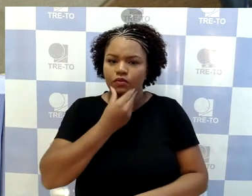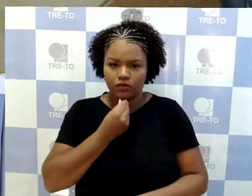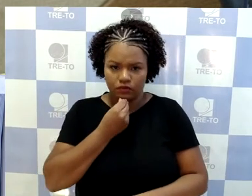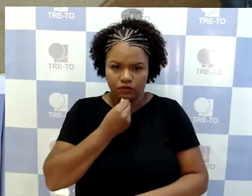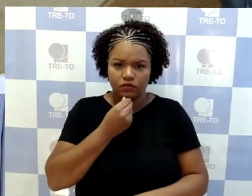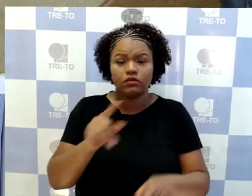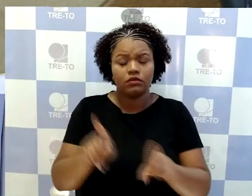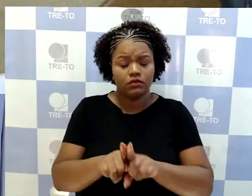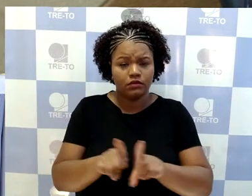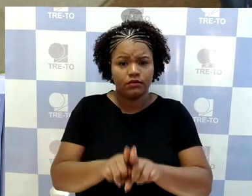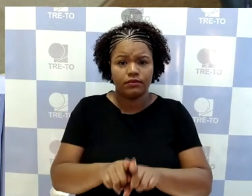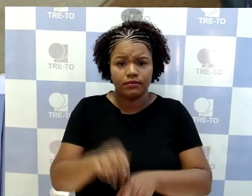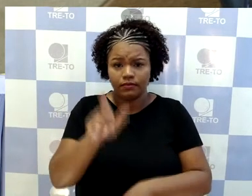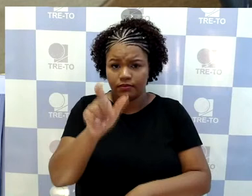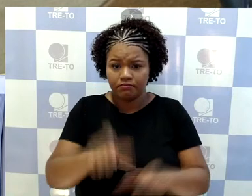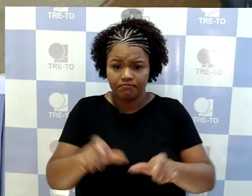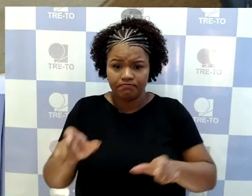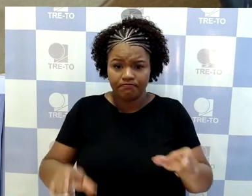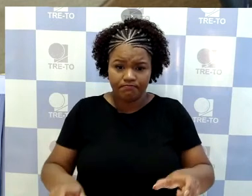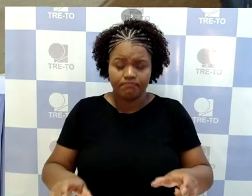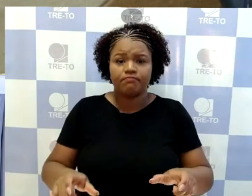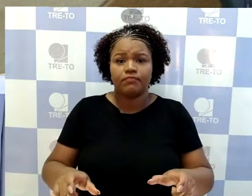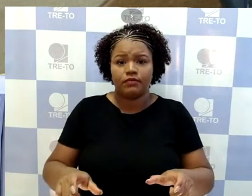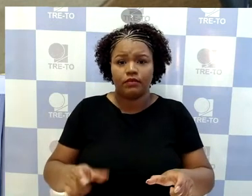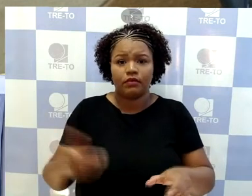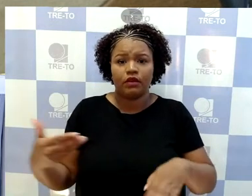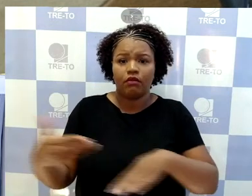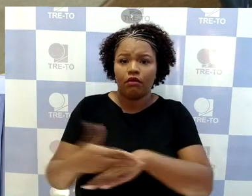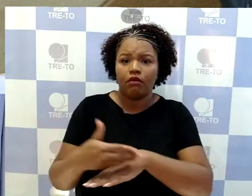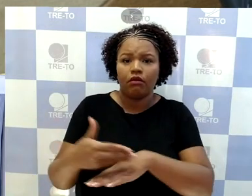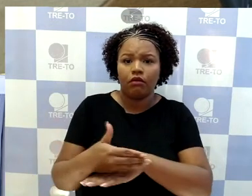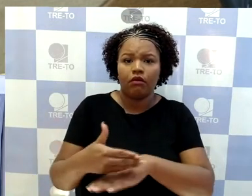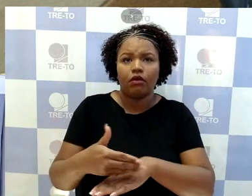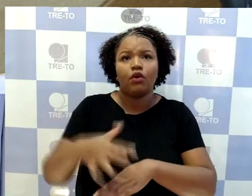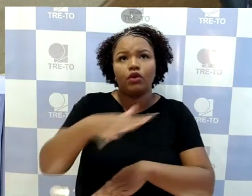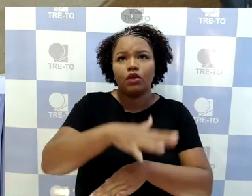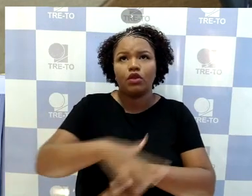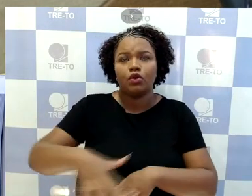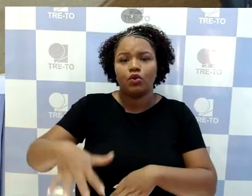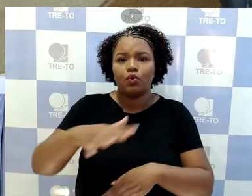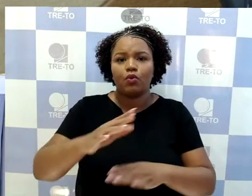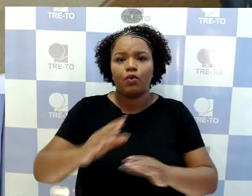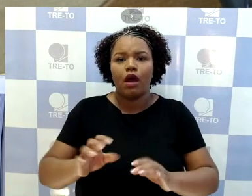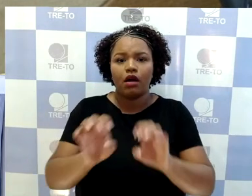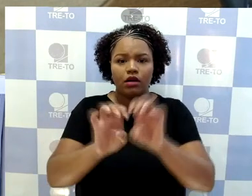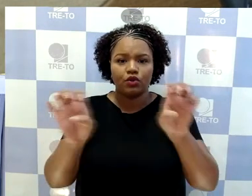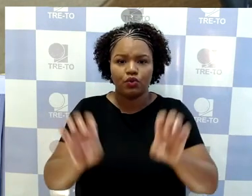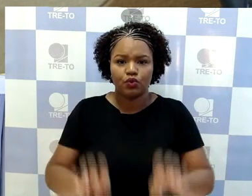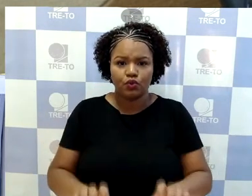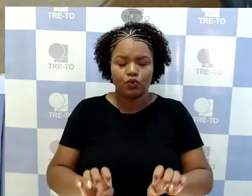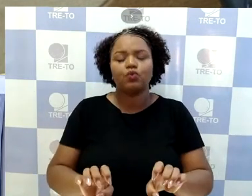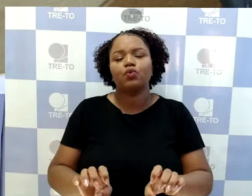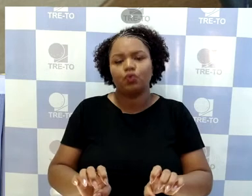usuários e usuárias das dependências físicas da Justiça Eleitoral do Tocantins.